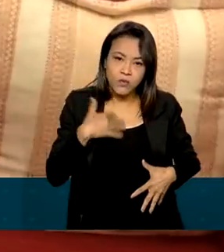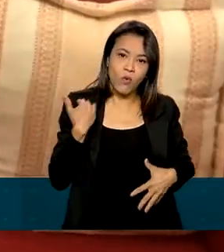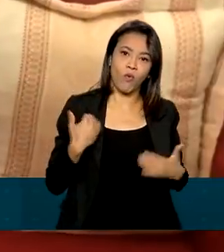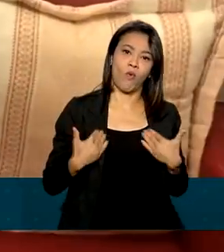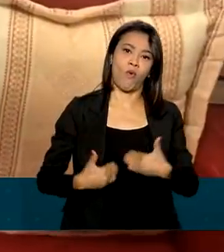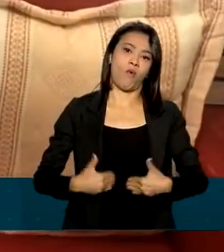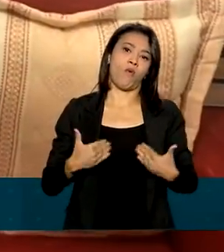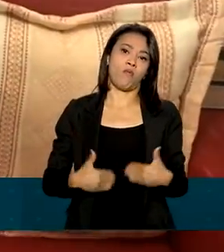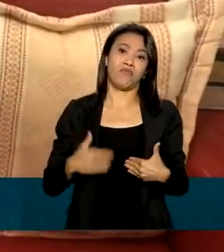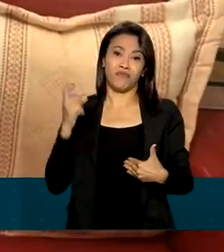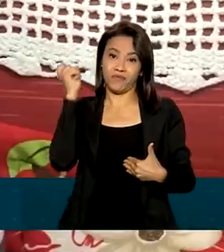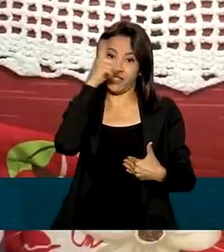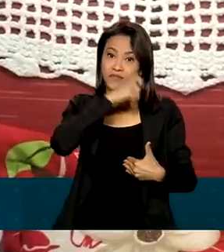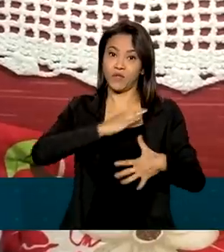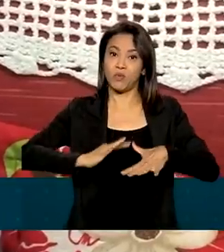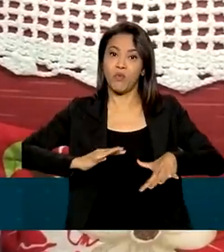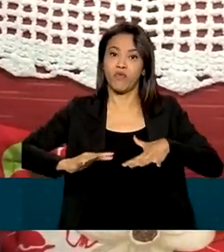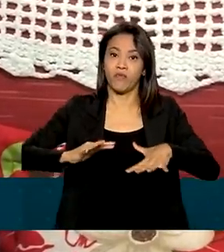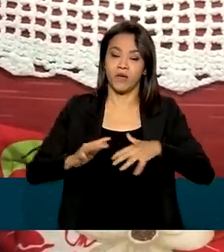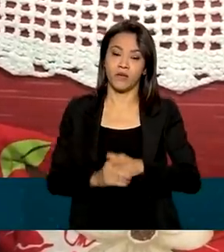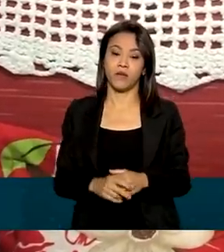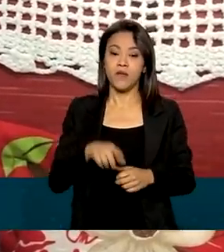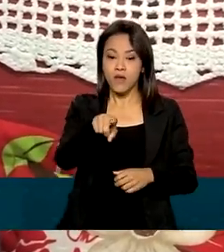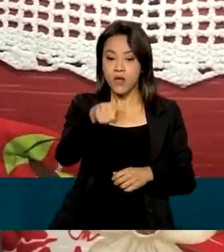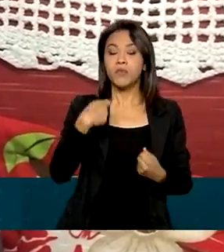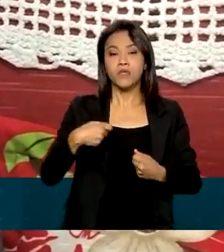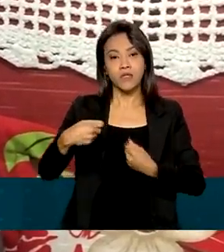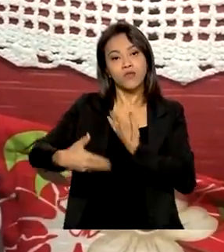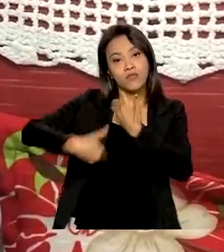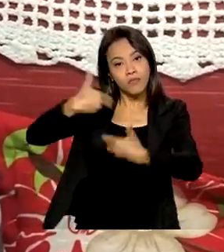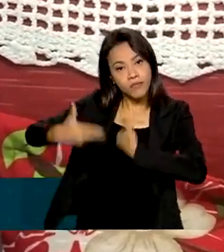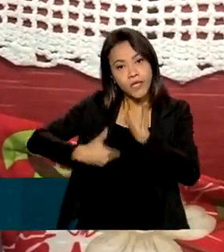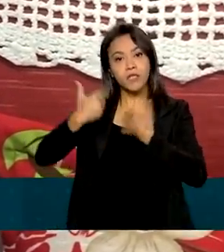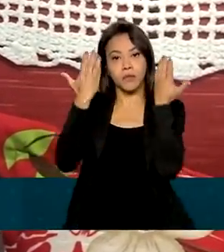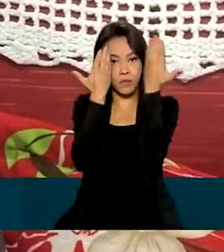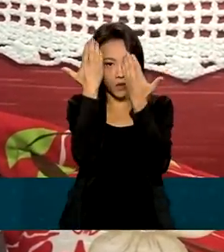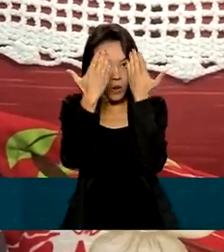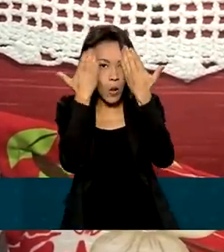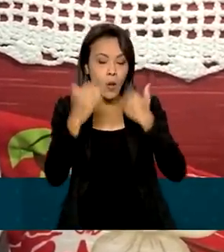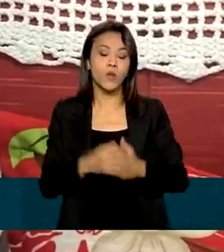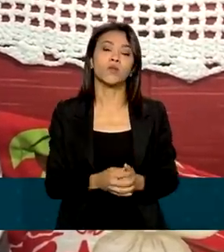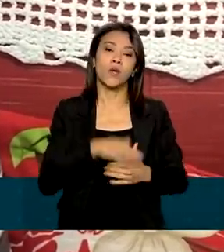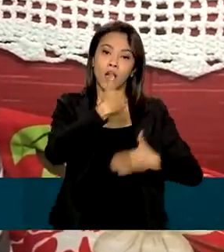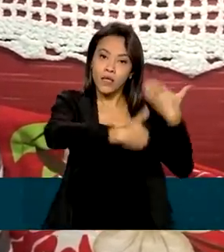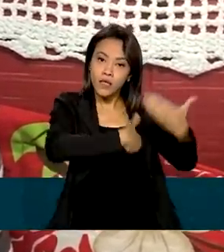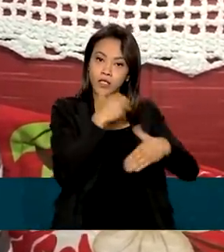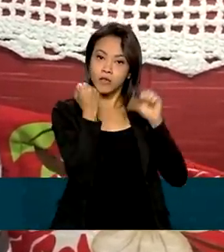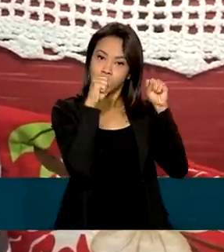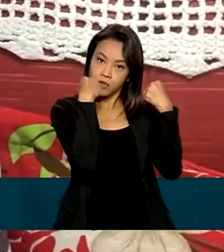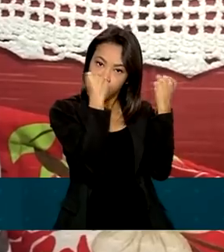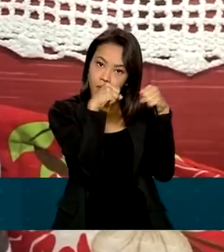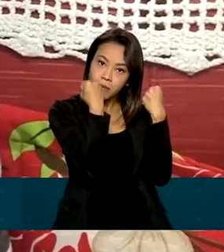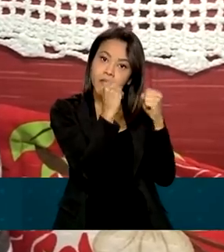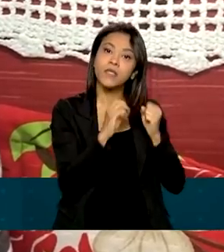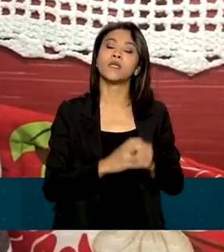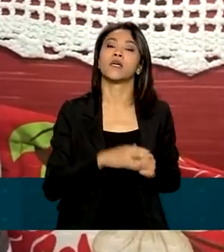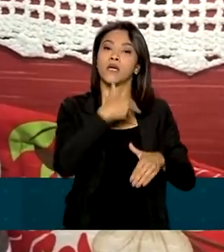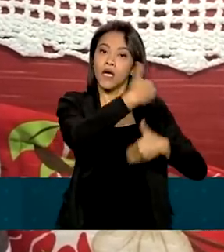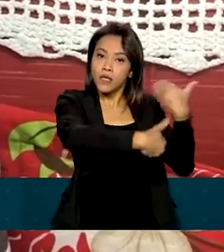dificultando os movimentos. Fiz acompanhamento psicológico, fiz fisioterapia, fiz fisioterapia